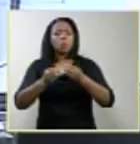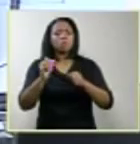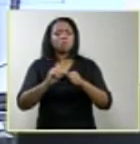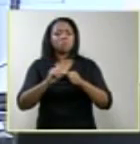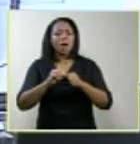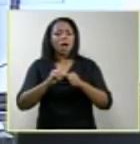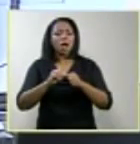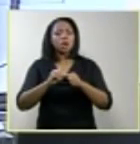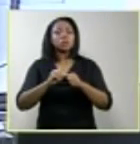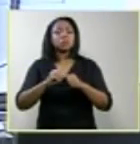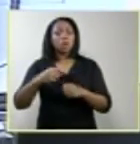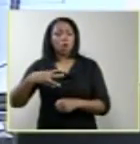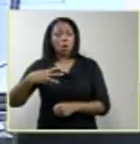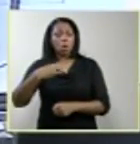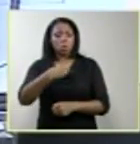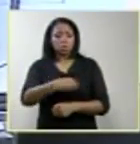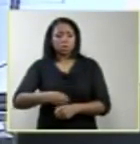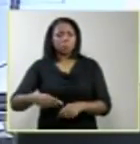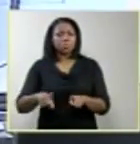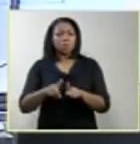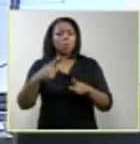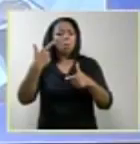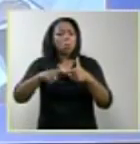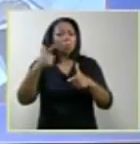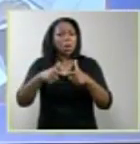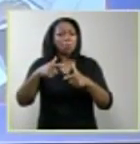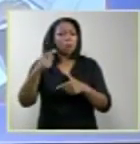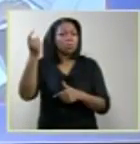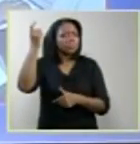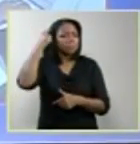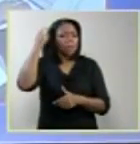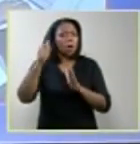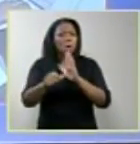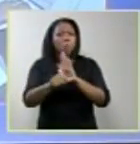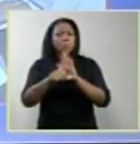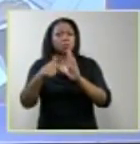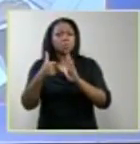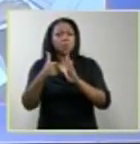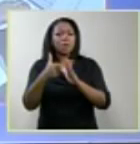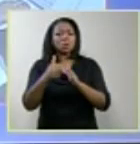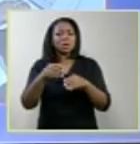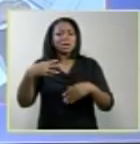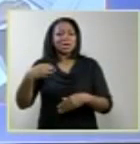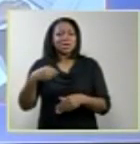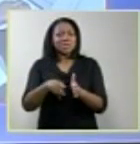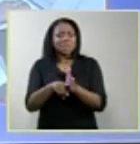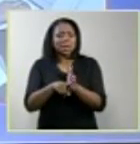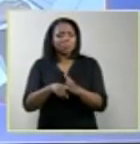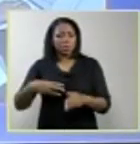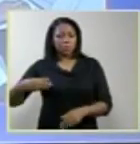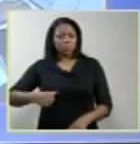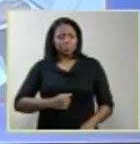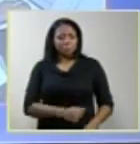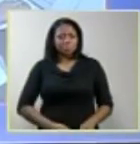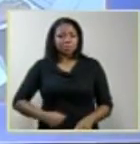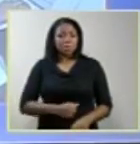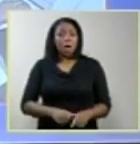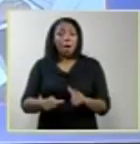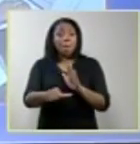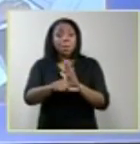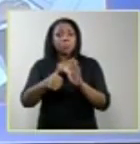exame e o diagnóstico de anencefalia. No primeiro exame de ultrassom, dentro já do primeiro trimestre da gestação,